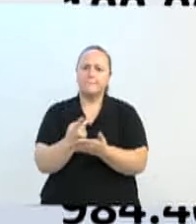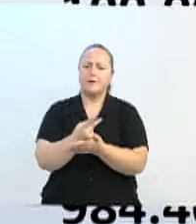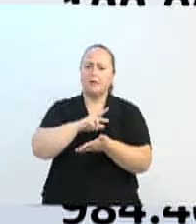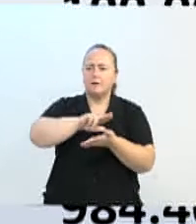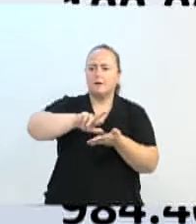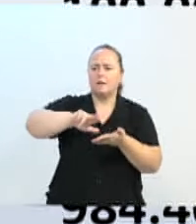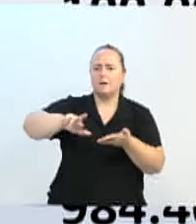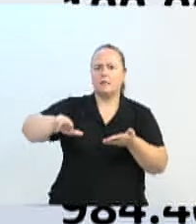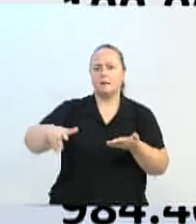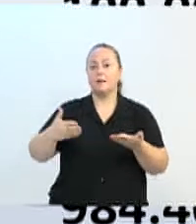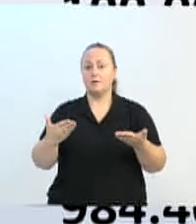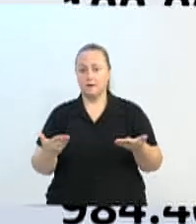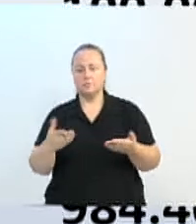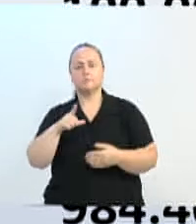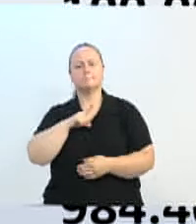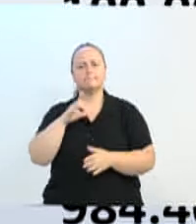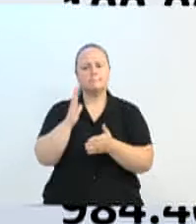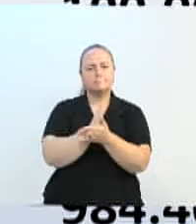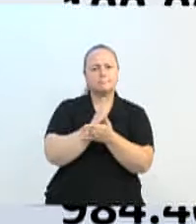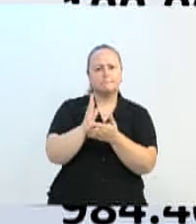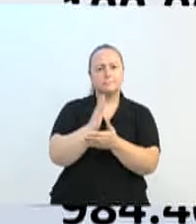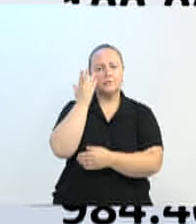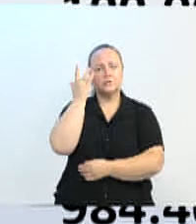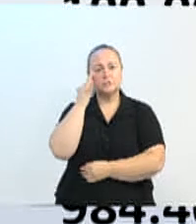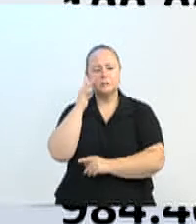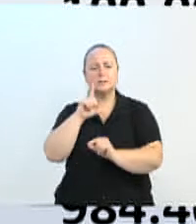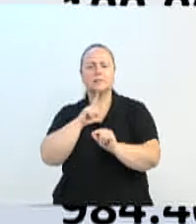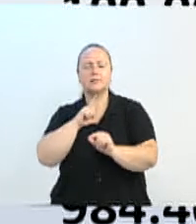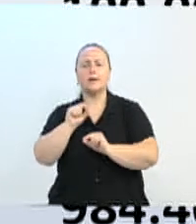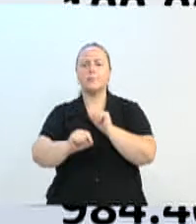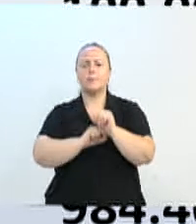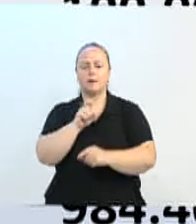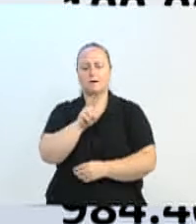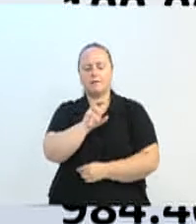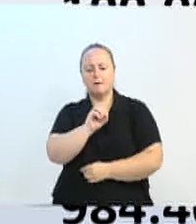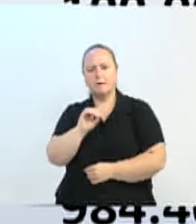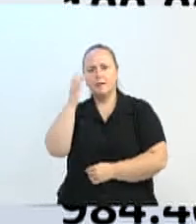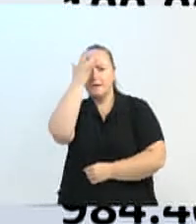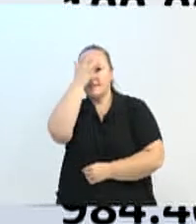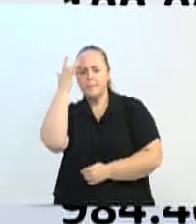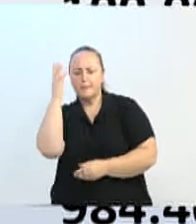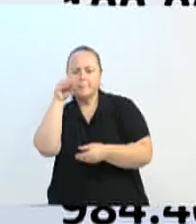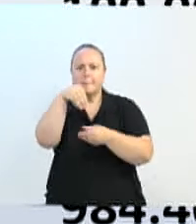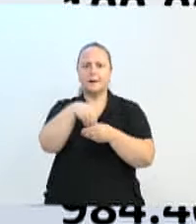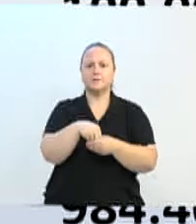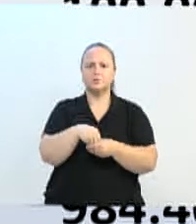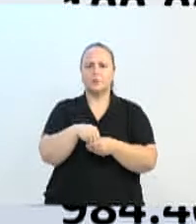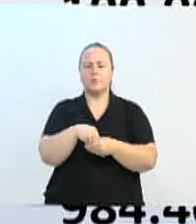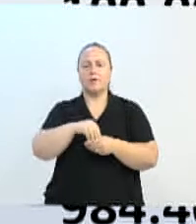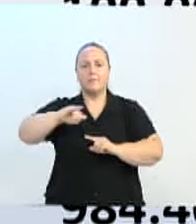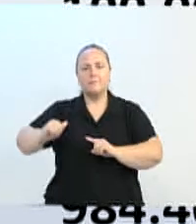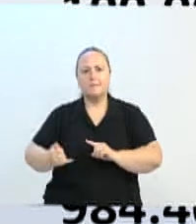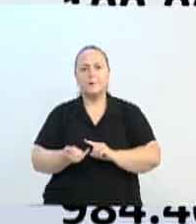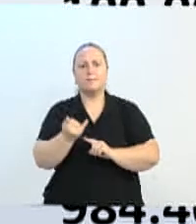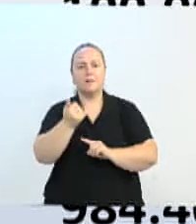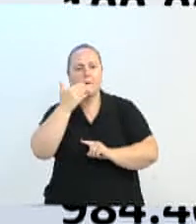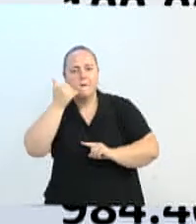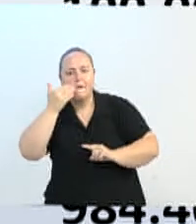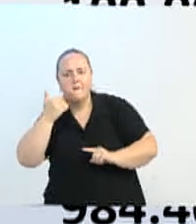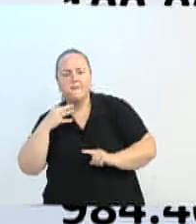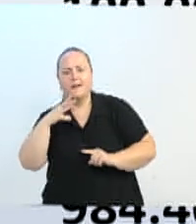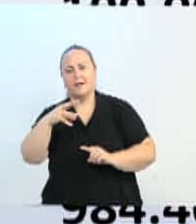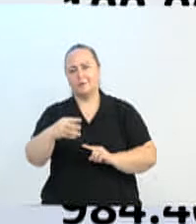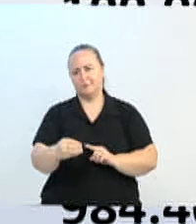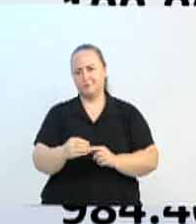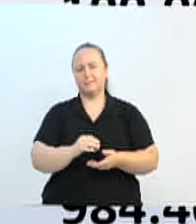dias que nós temos lá mais de 500 pessoas naquele espaço lá, e consumindo aquela energia toda. Em termos